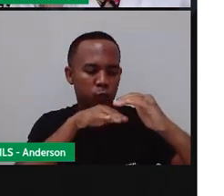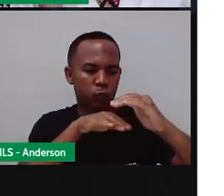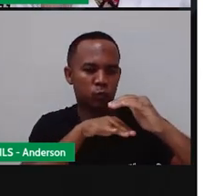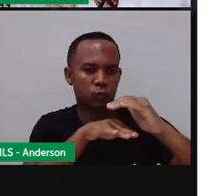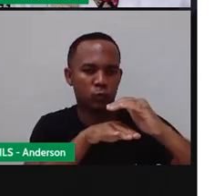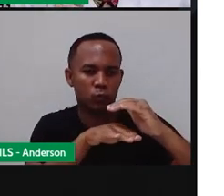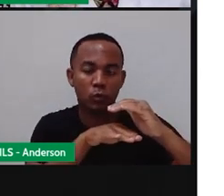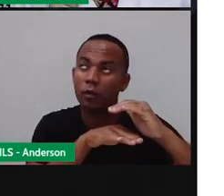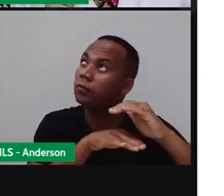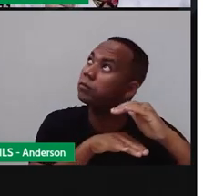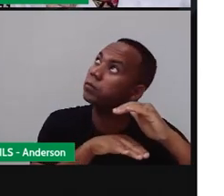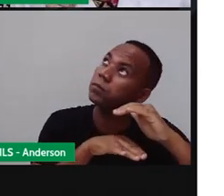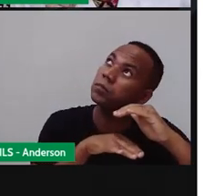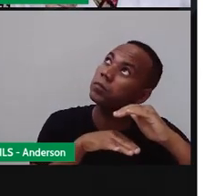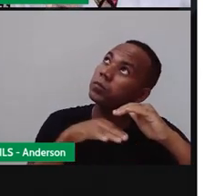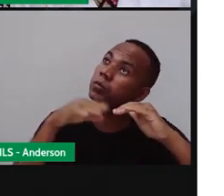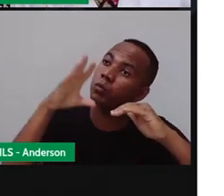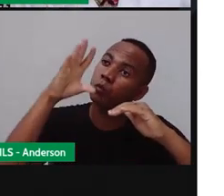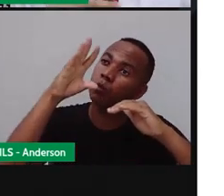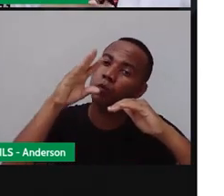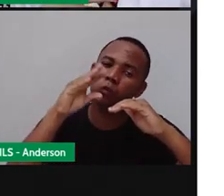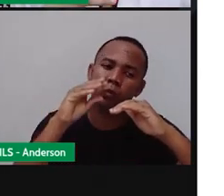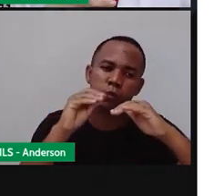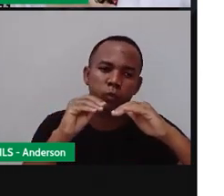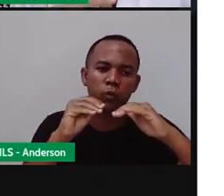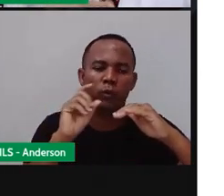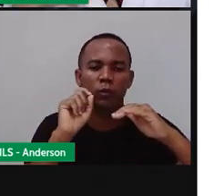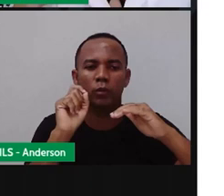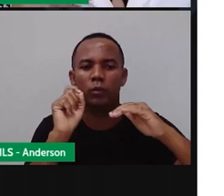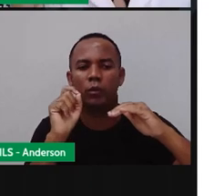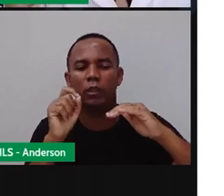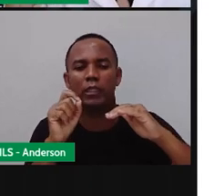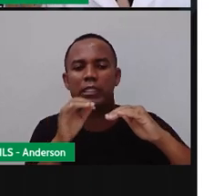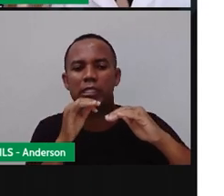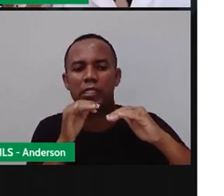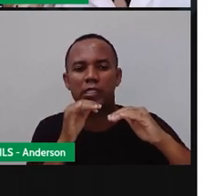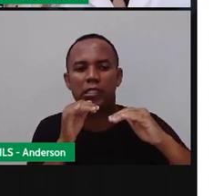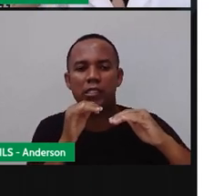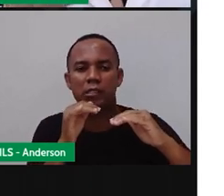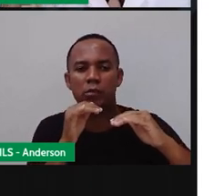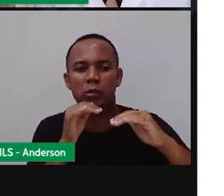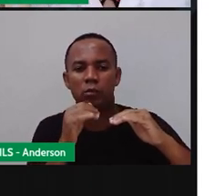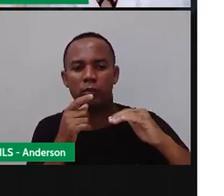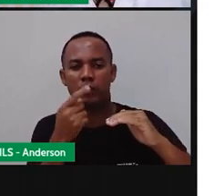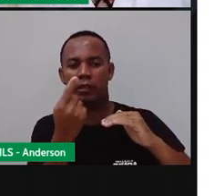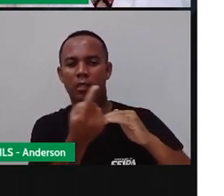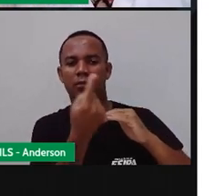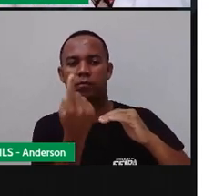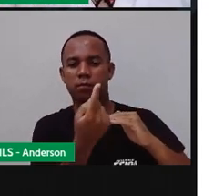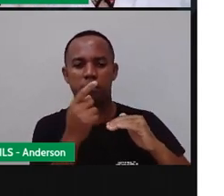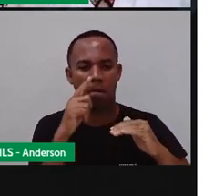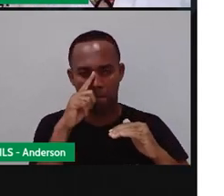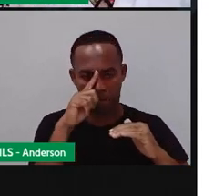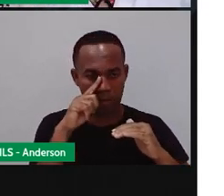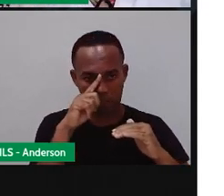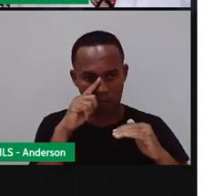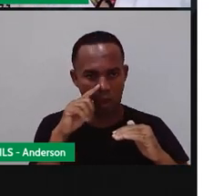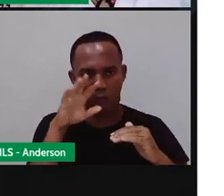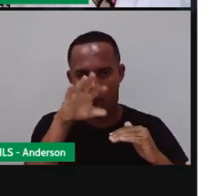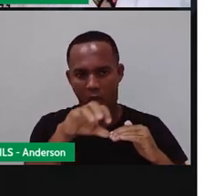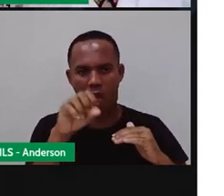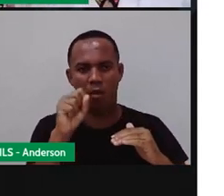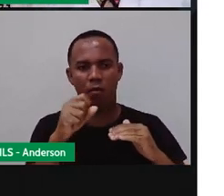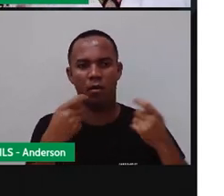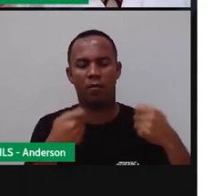Olha, o sol vai se pôr, vai ficar escuro. Ele vai ficar o quê? Vulnerável, né? Para os animais que eram predadores.